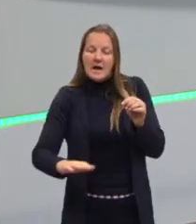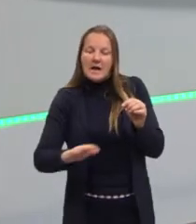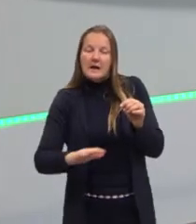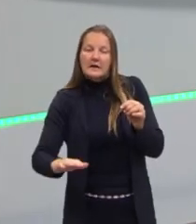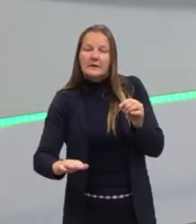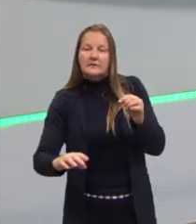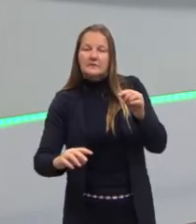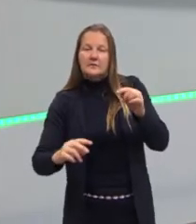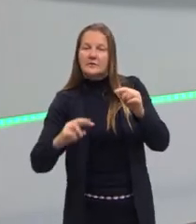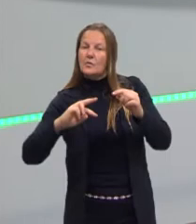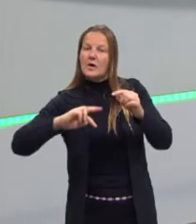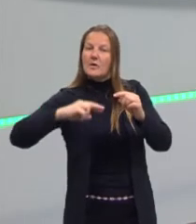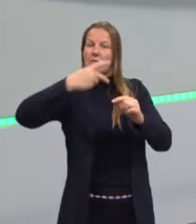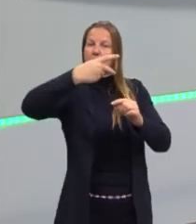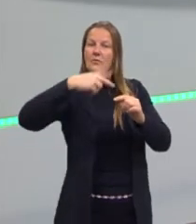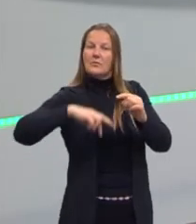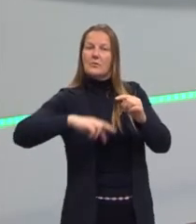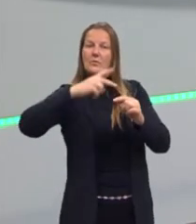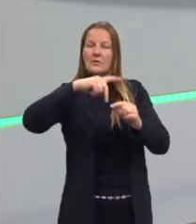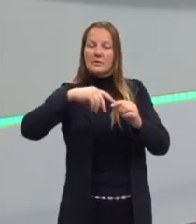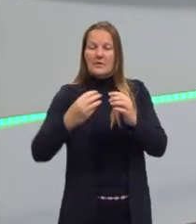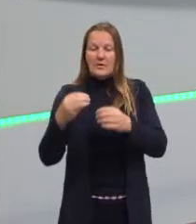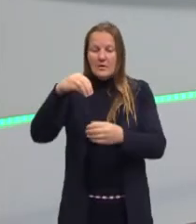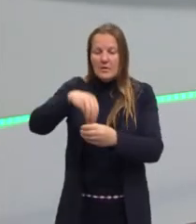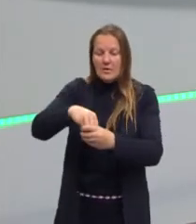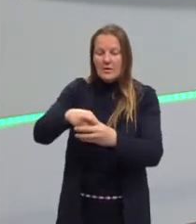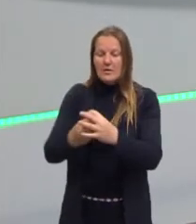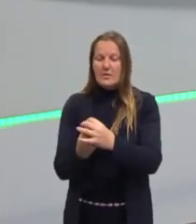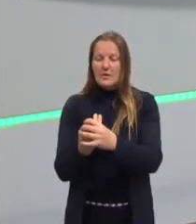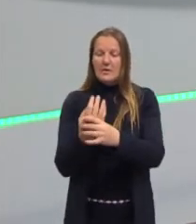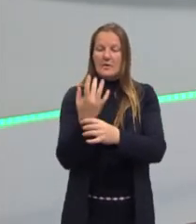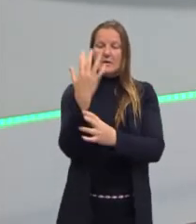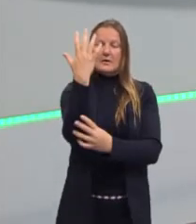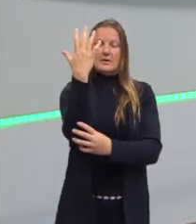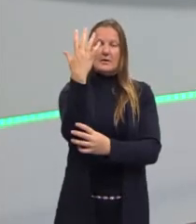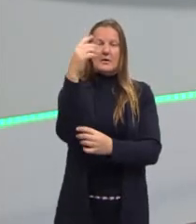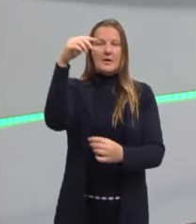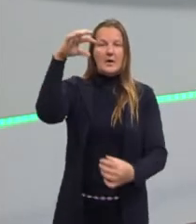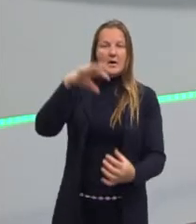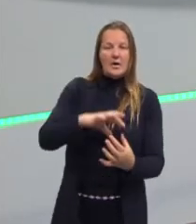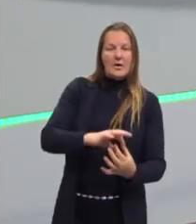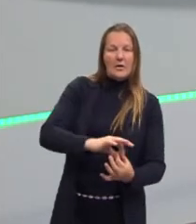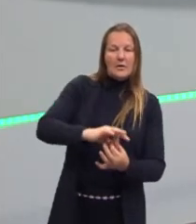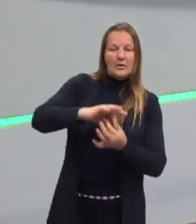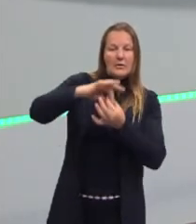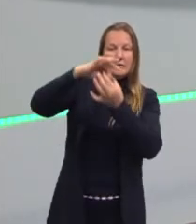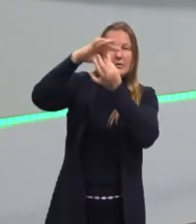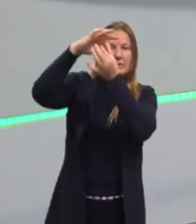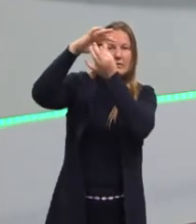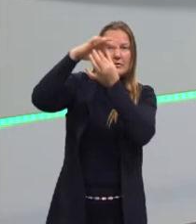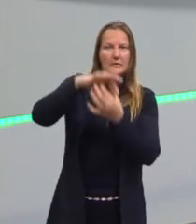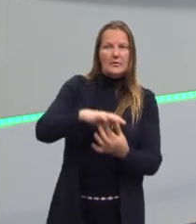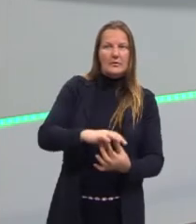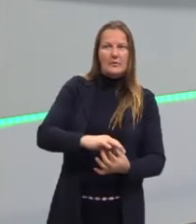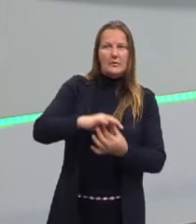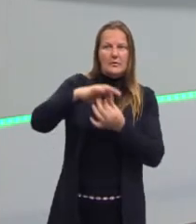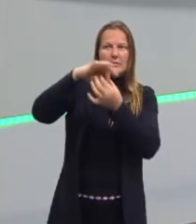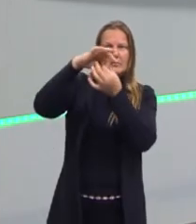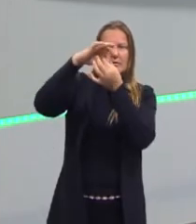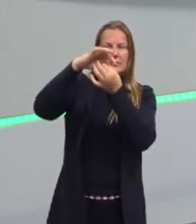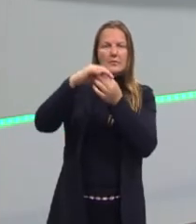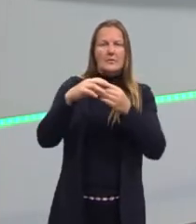o seu contraditório. A planta é o ato da semente, mas ela não é o seu contraditório, ela é uma